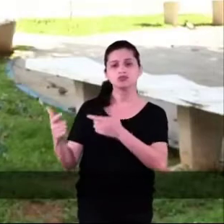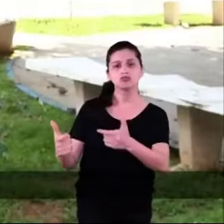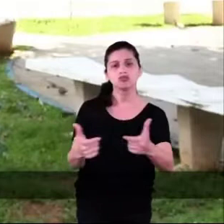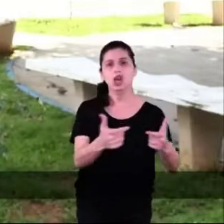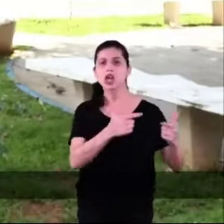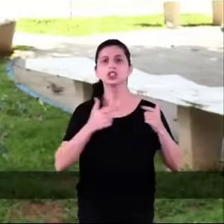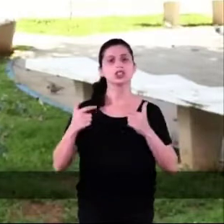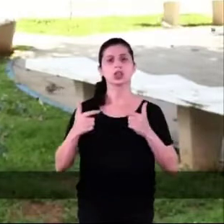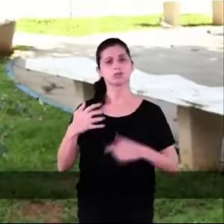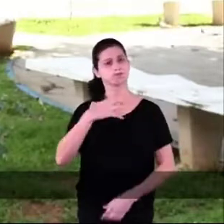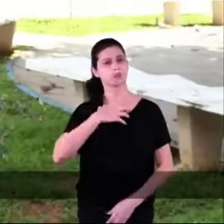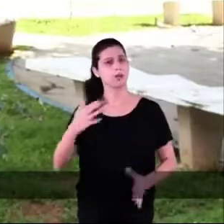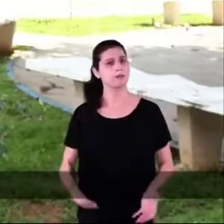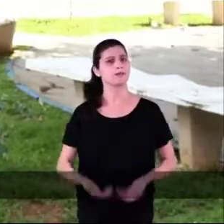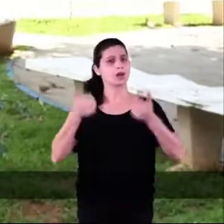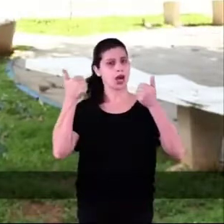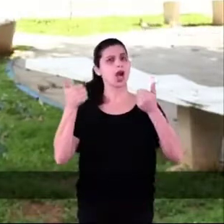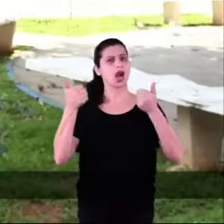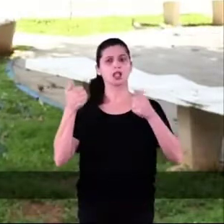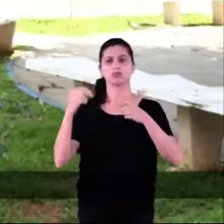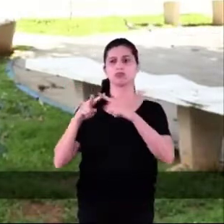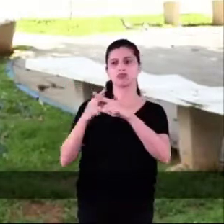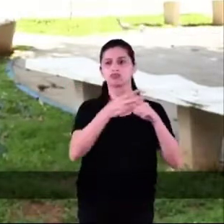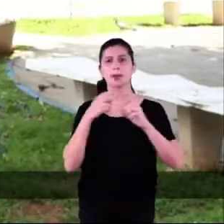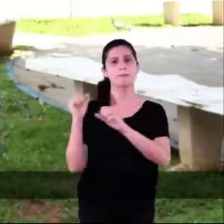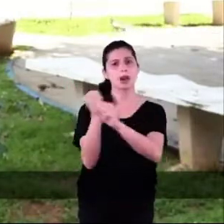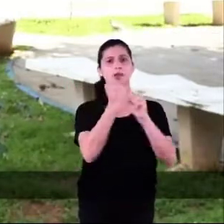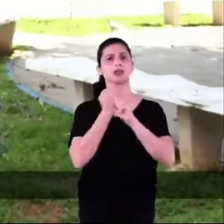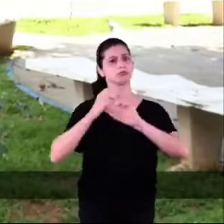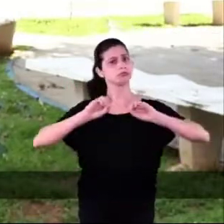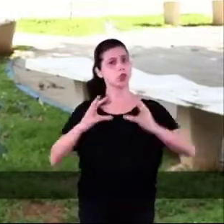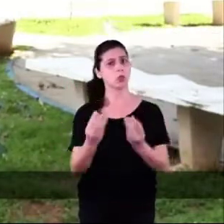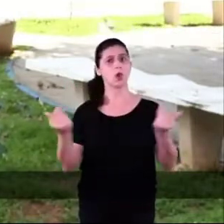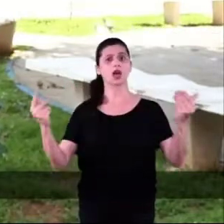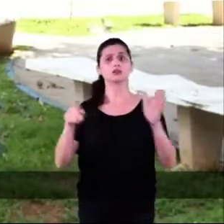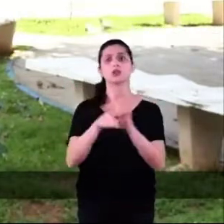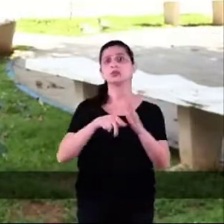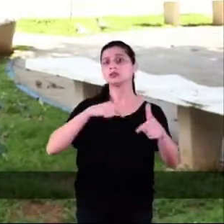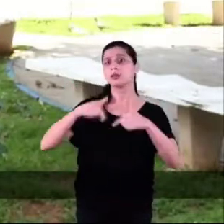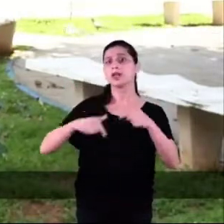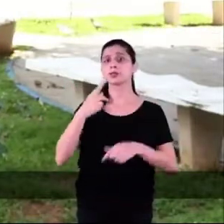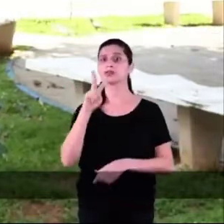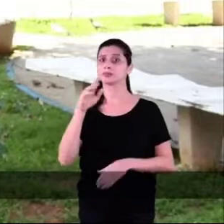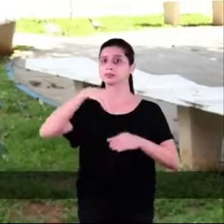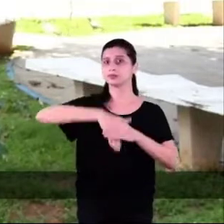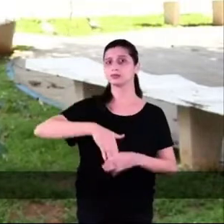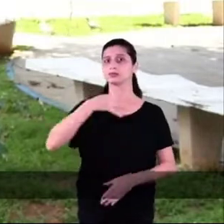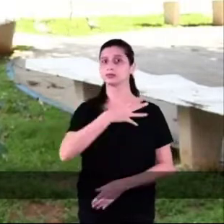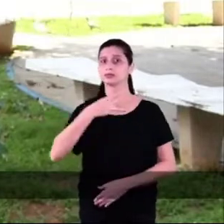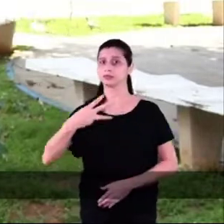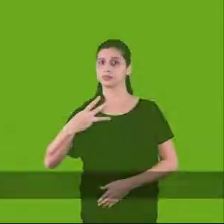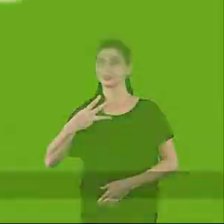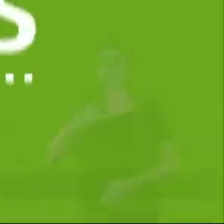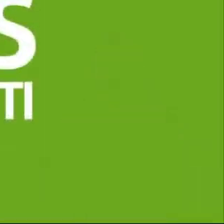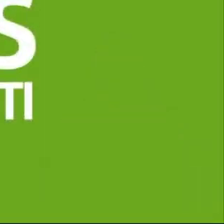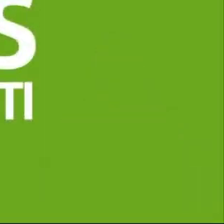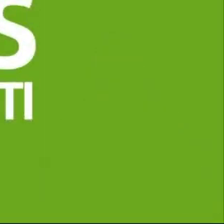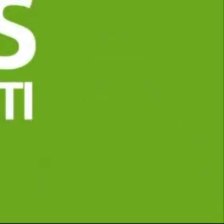Melhorar a estrutura das escolas, investir mais em zeladoria, ensino de qualidade. Isso é do PV. Rote 43.